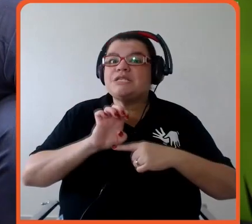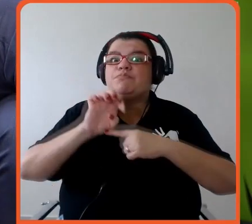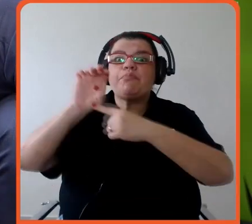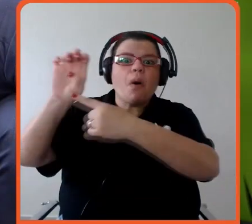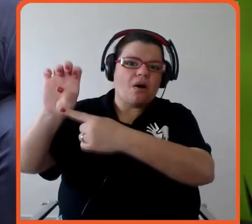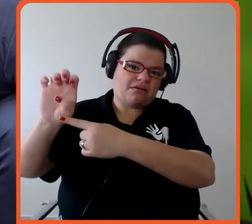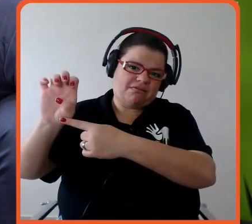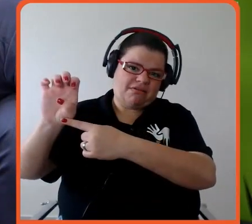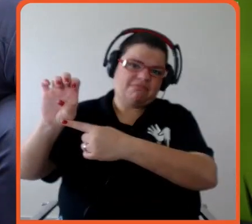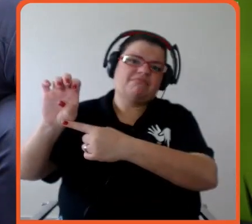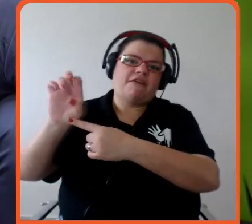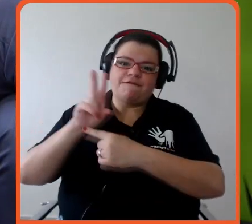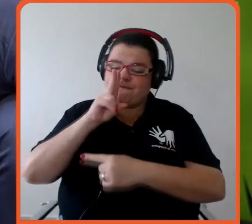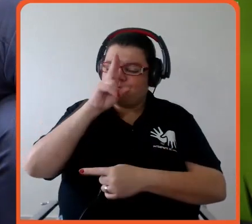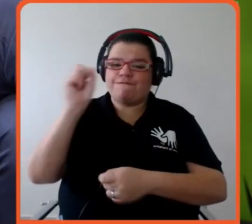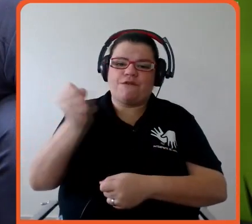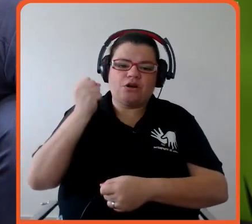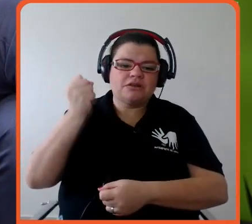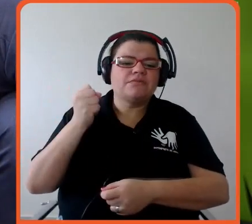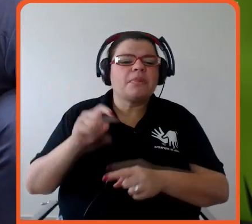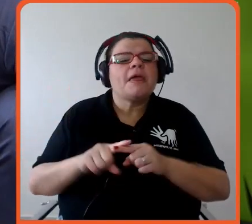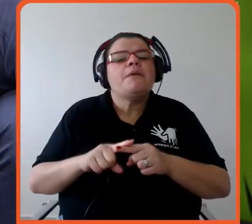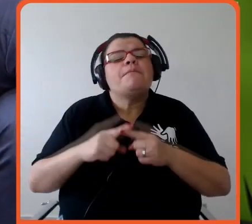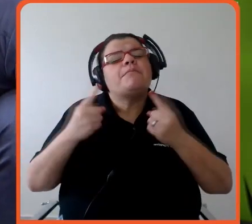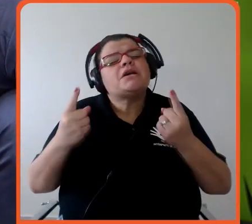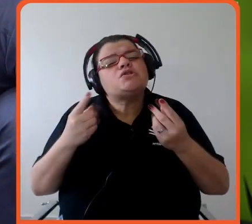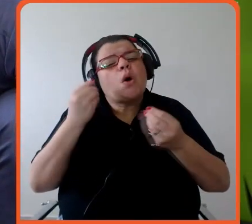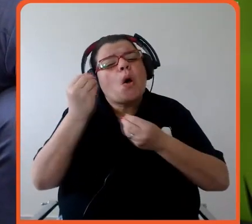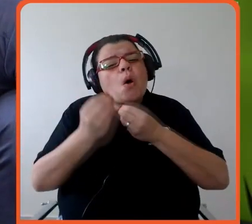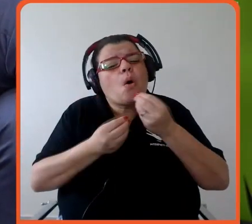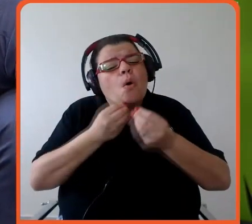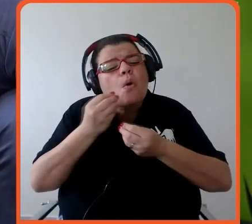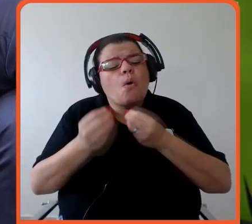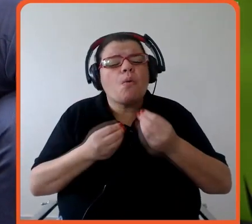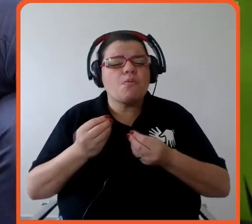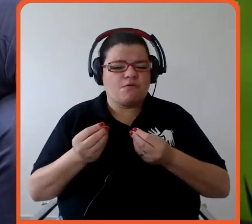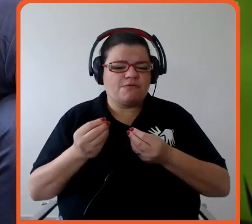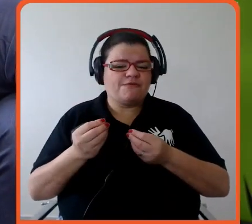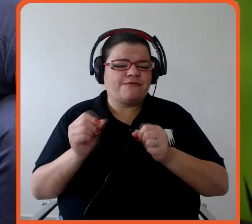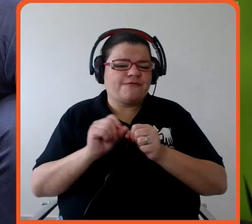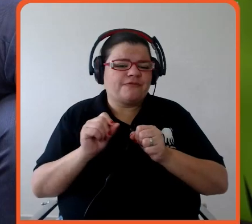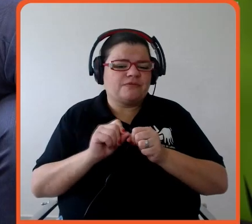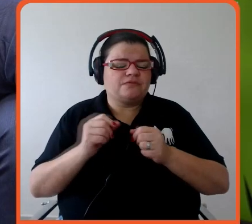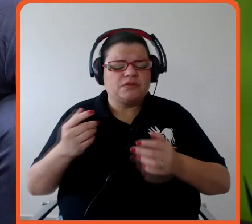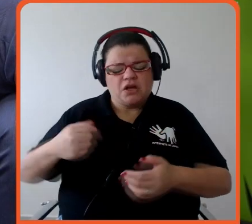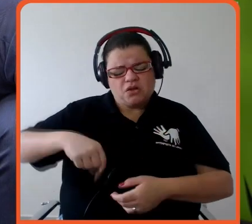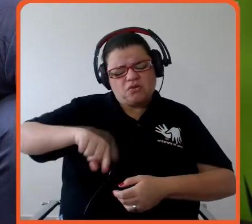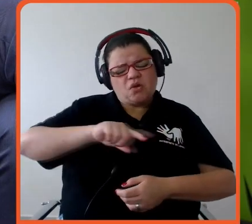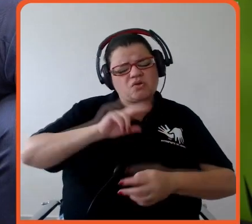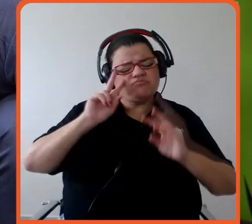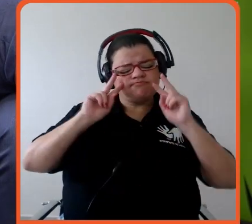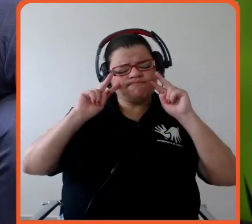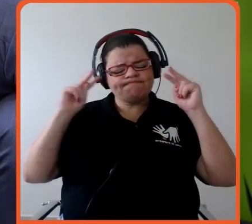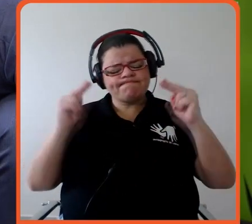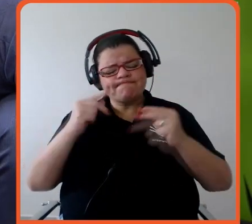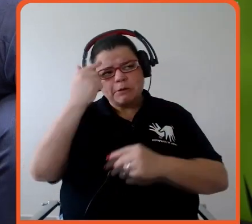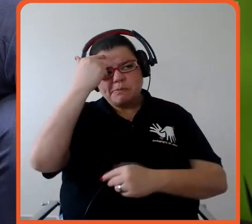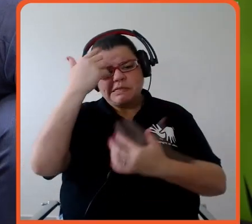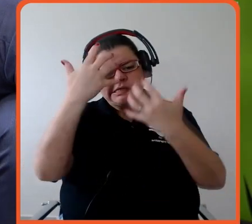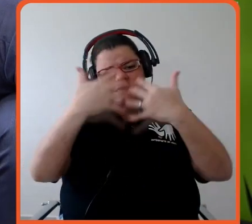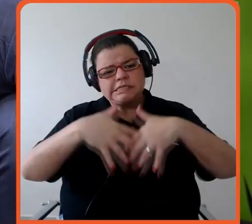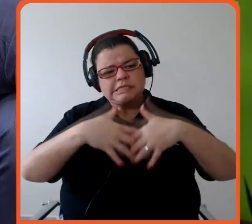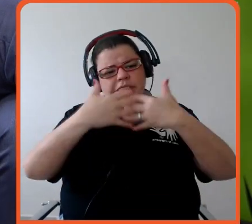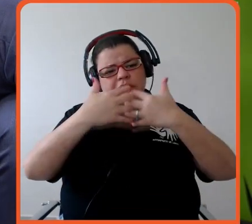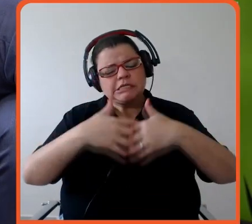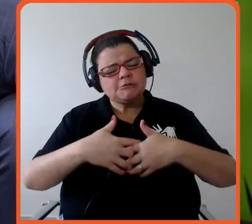ok, eu tenho esses números aqui, mas como que isso, quando a gente olha mais a fundo, qual é o contexto real da